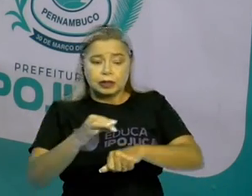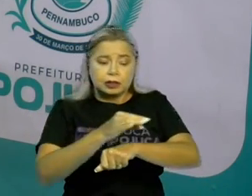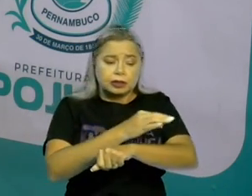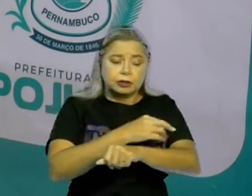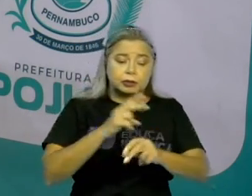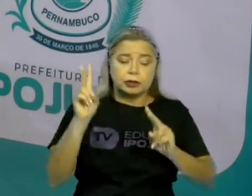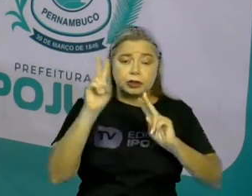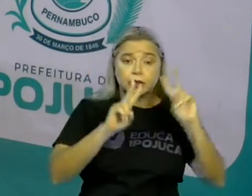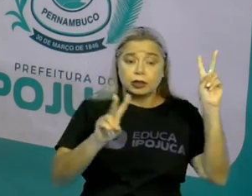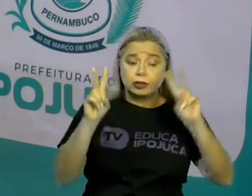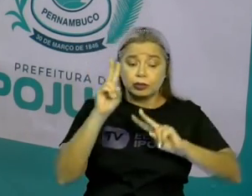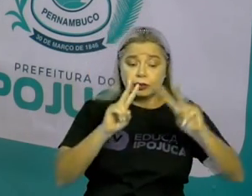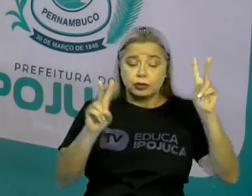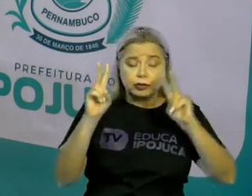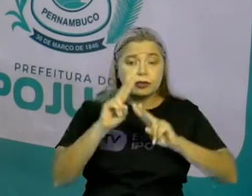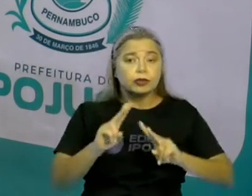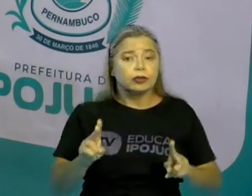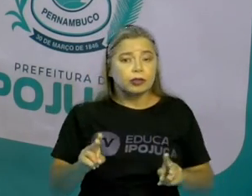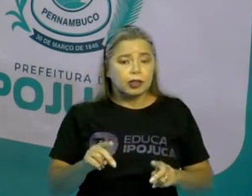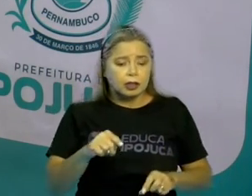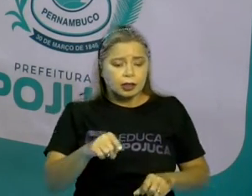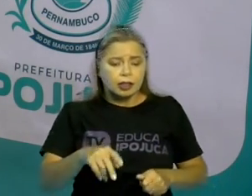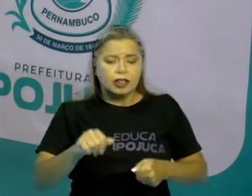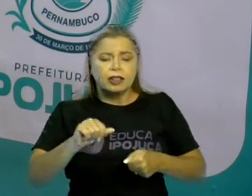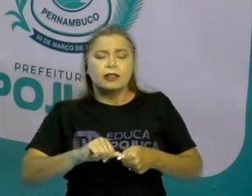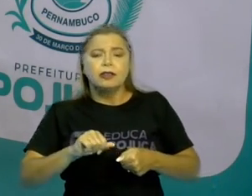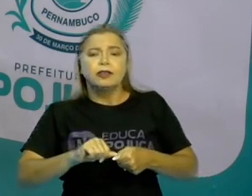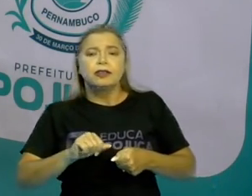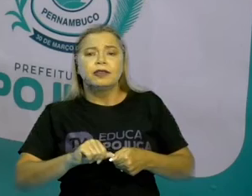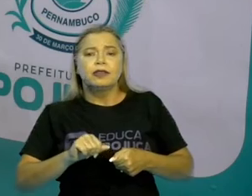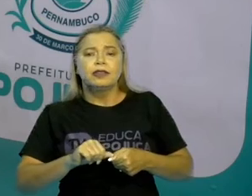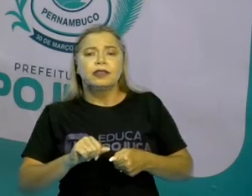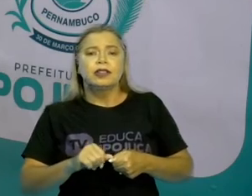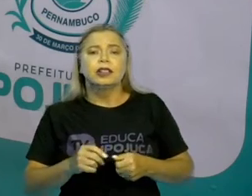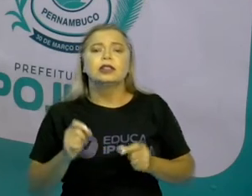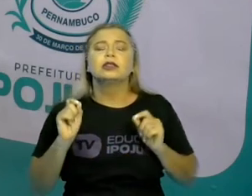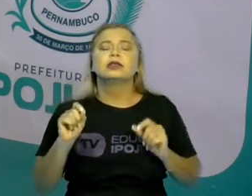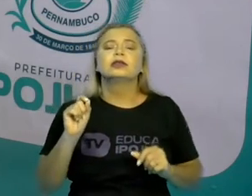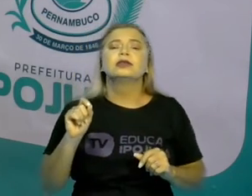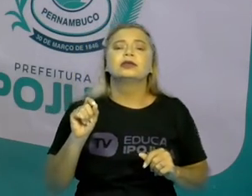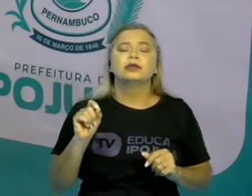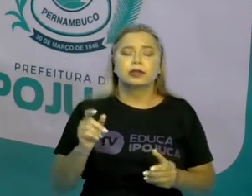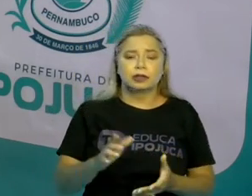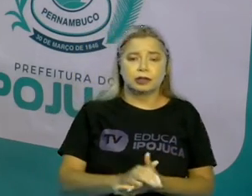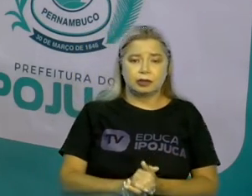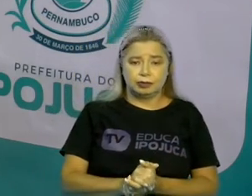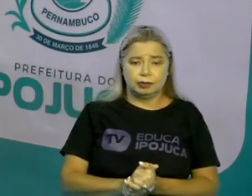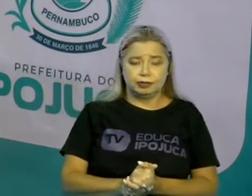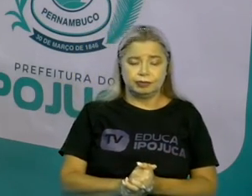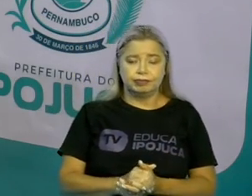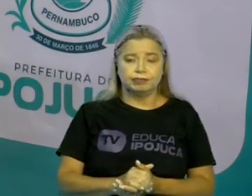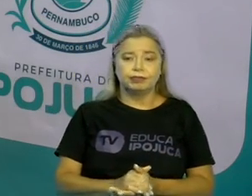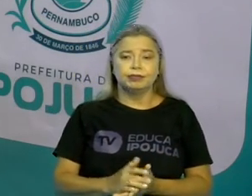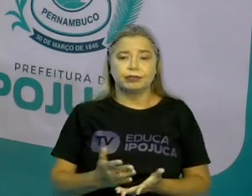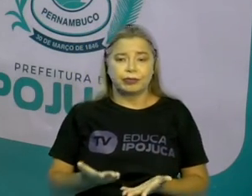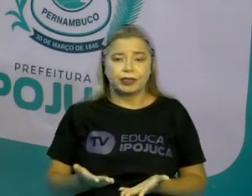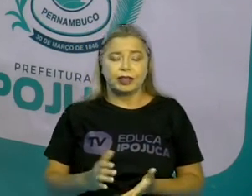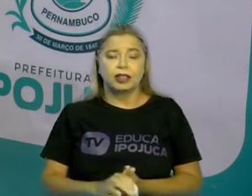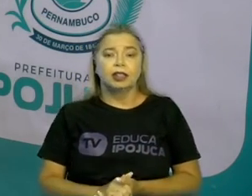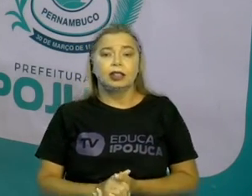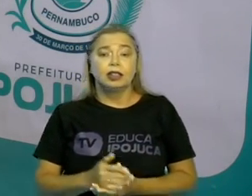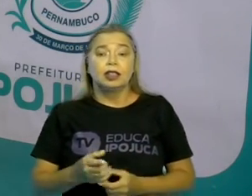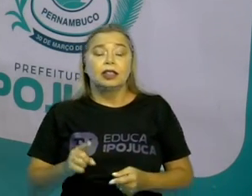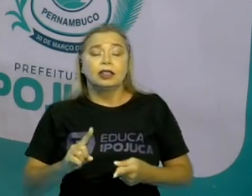acontecimentos são as ações, né? Que vão se passando ao longo da narrativa. O tempo e o